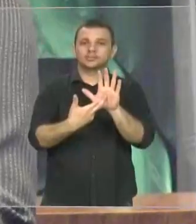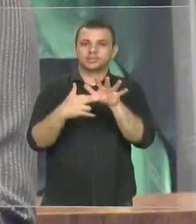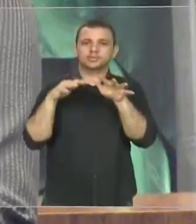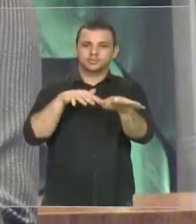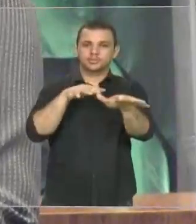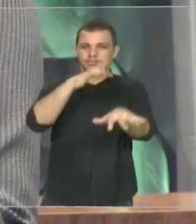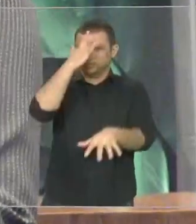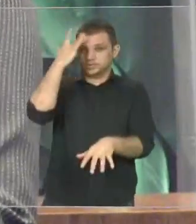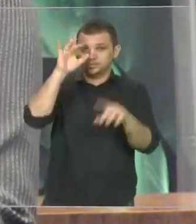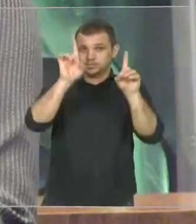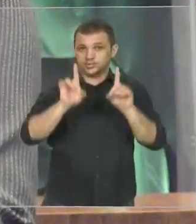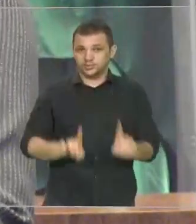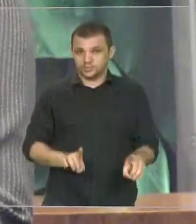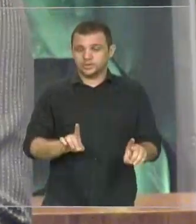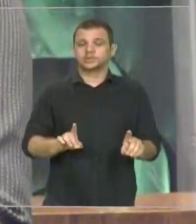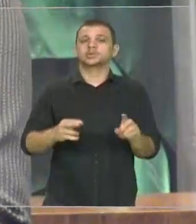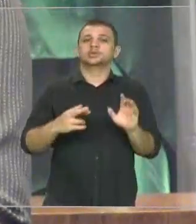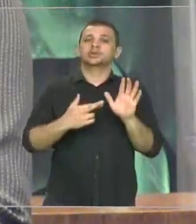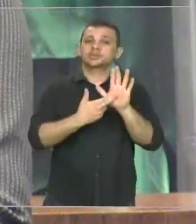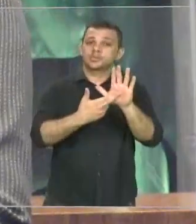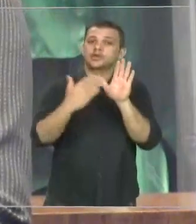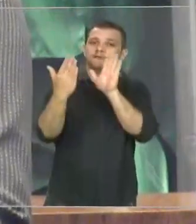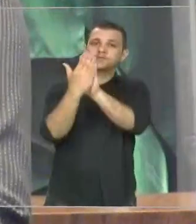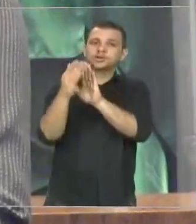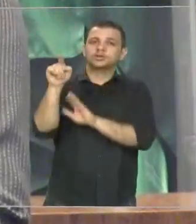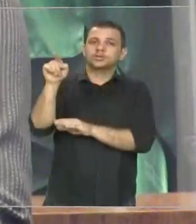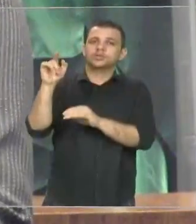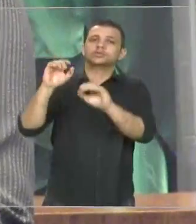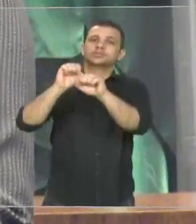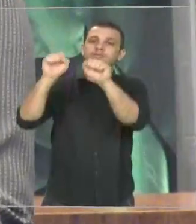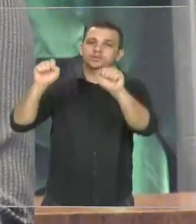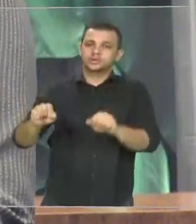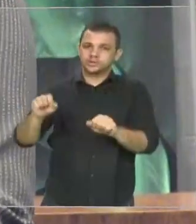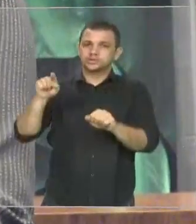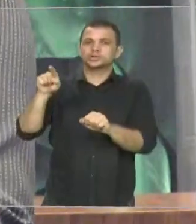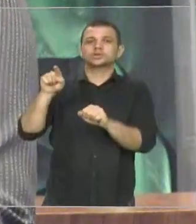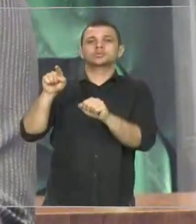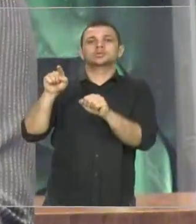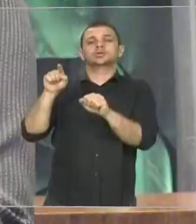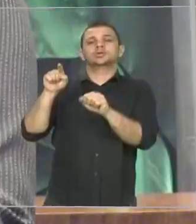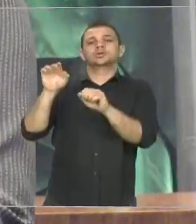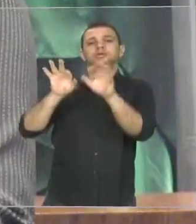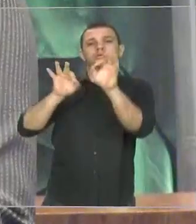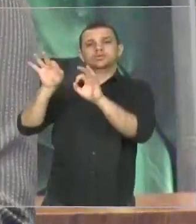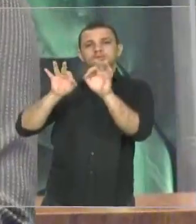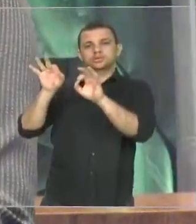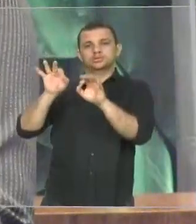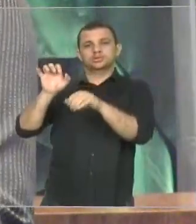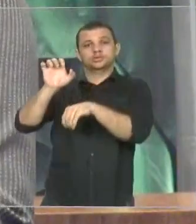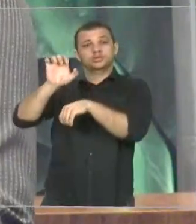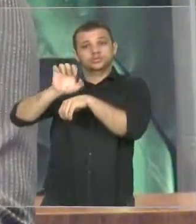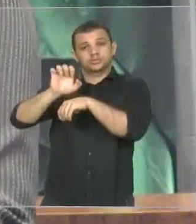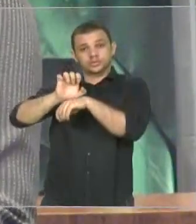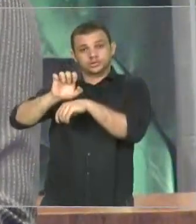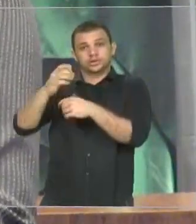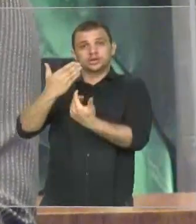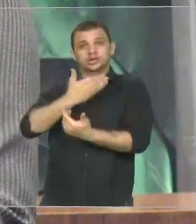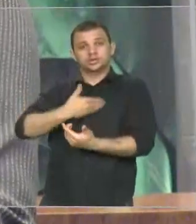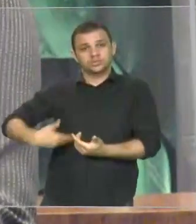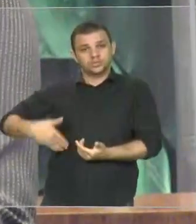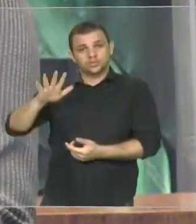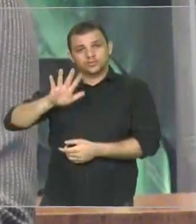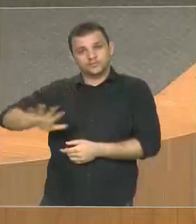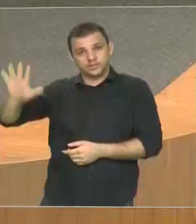o organismo estadual, nacional e internacional, para melhoria da qualidade dos serviços prestados